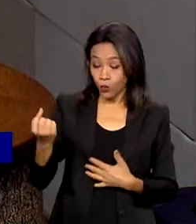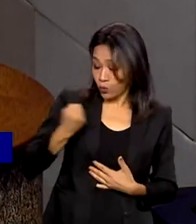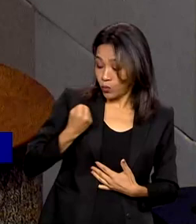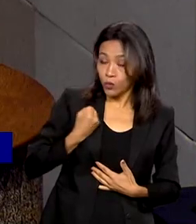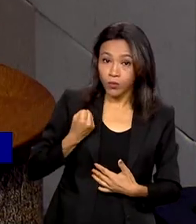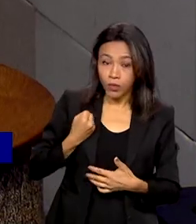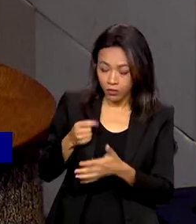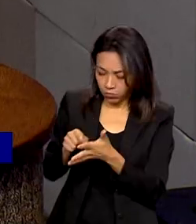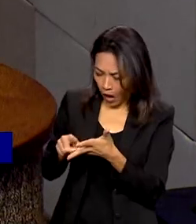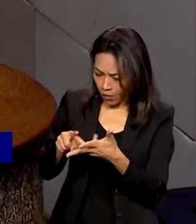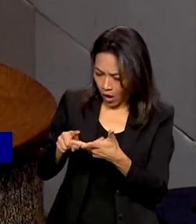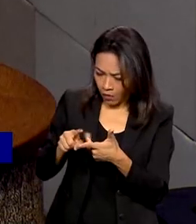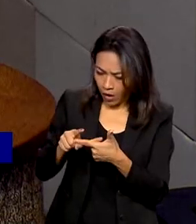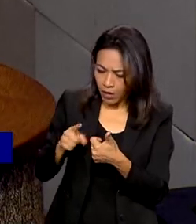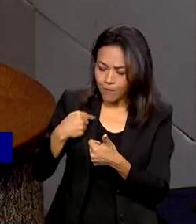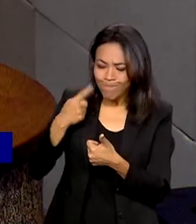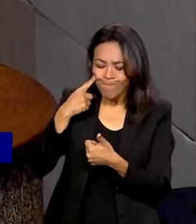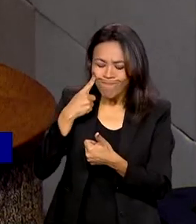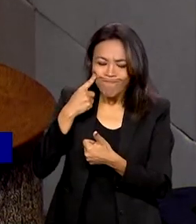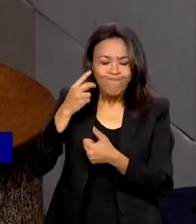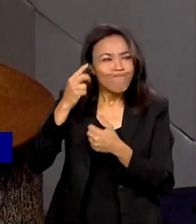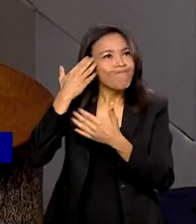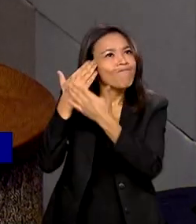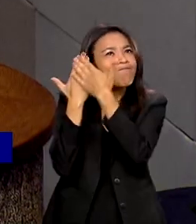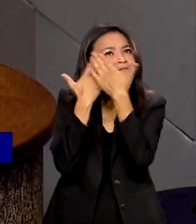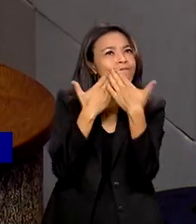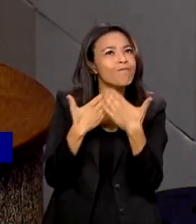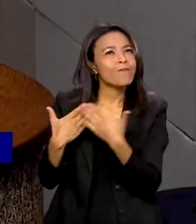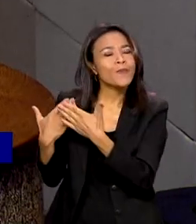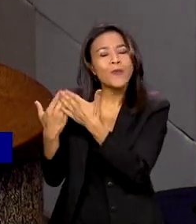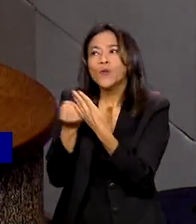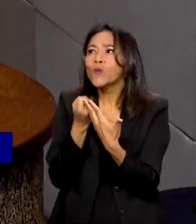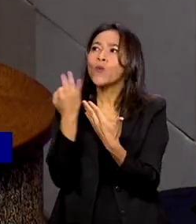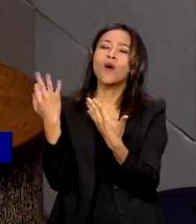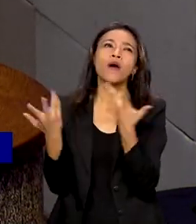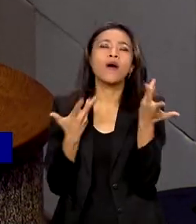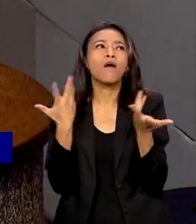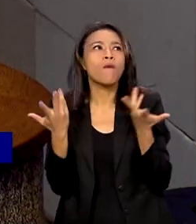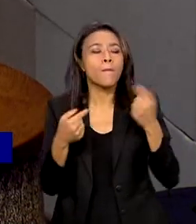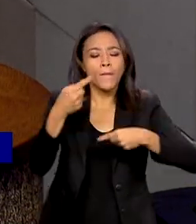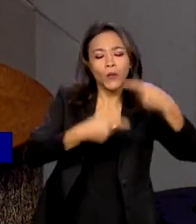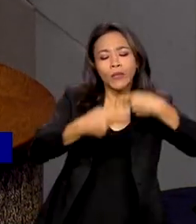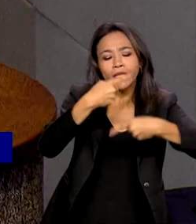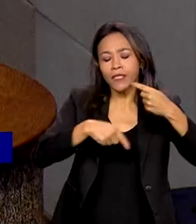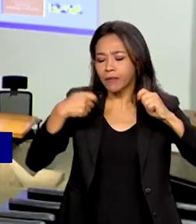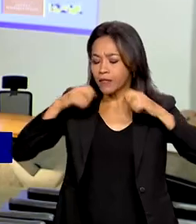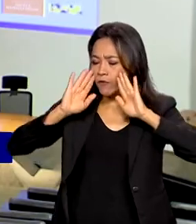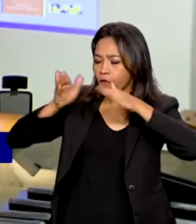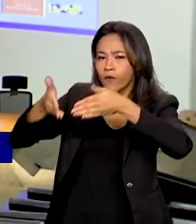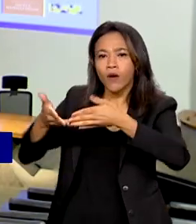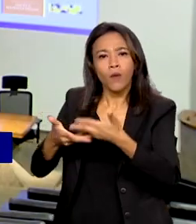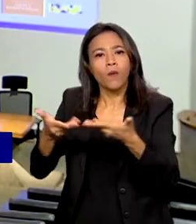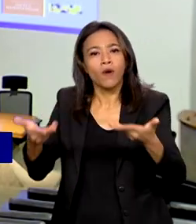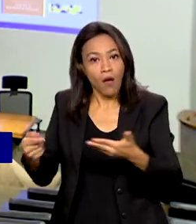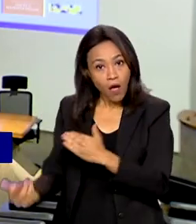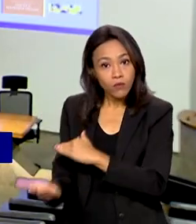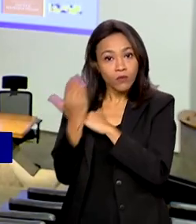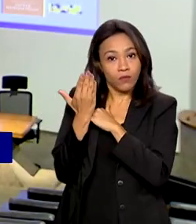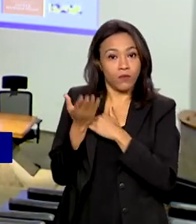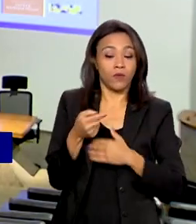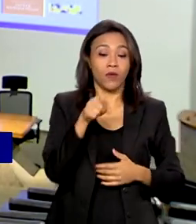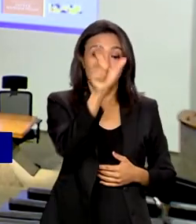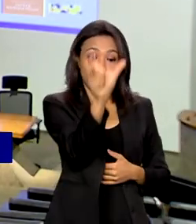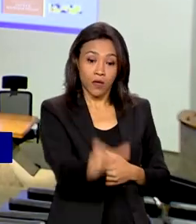direcionar para quais políticas públicas a gente talvez tenha que pensar, priorizar em algum momento. No começo do ano, o governo